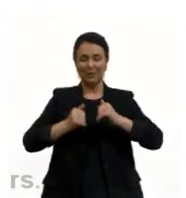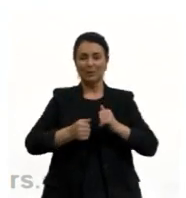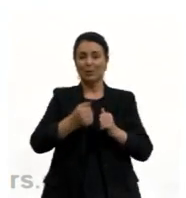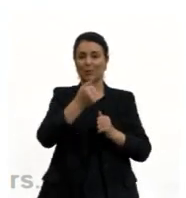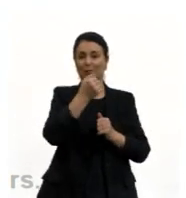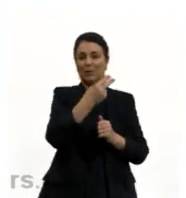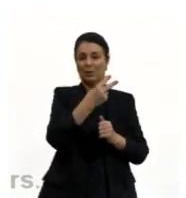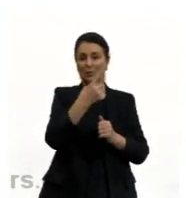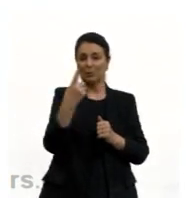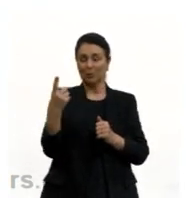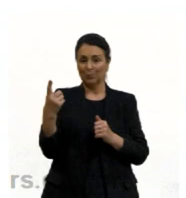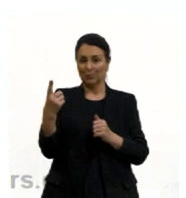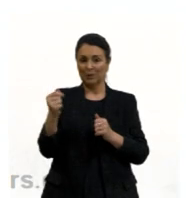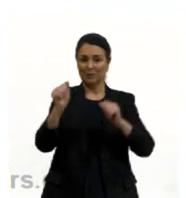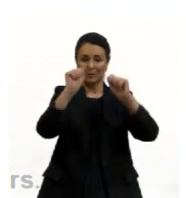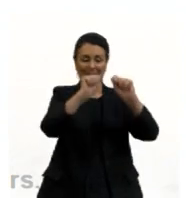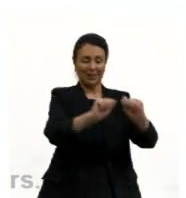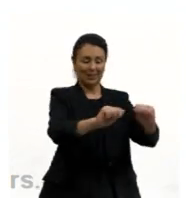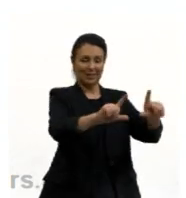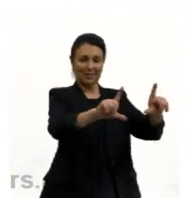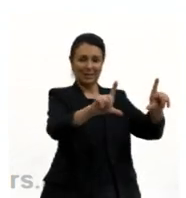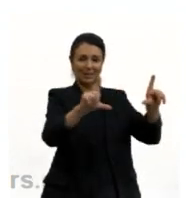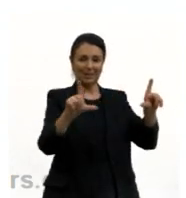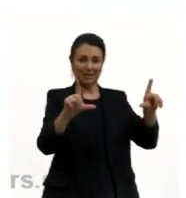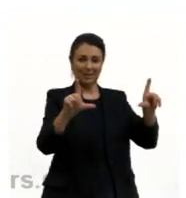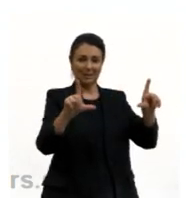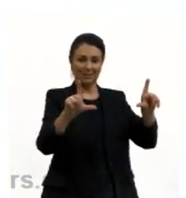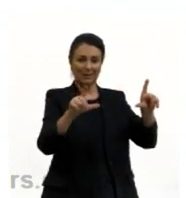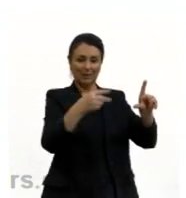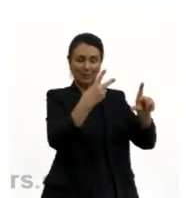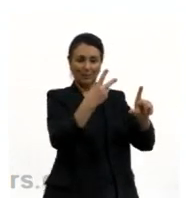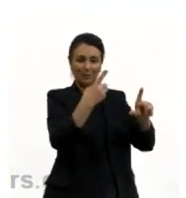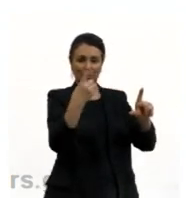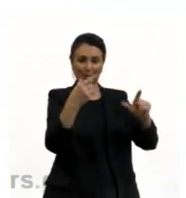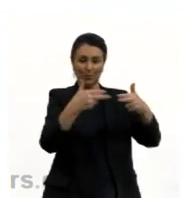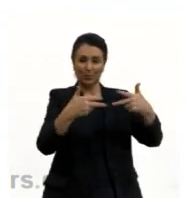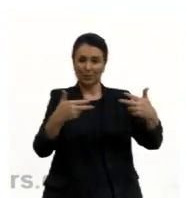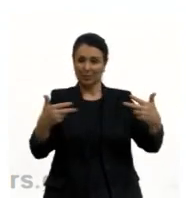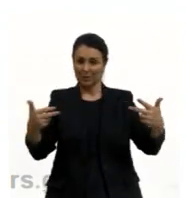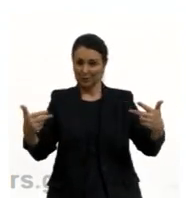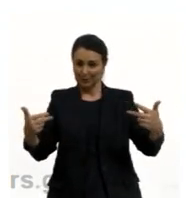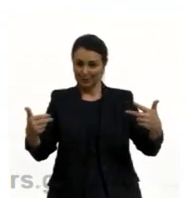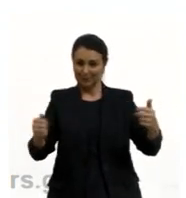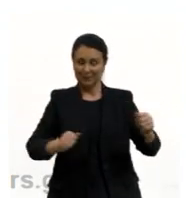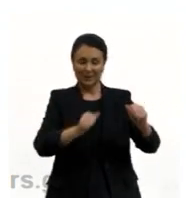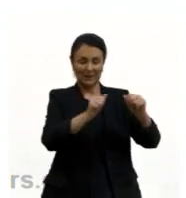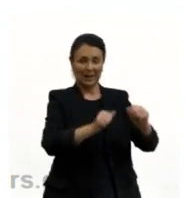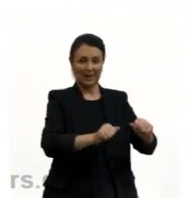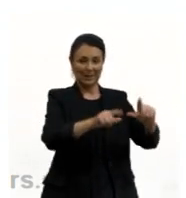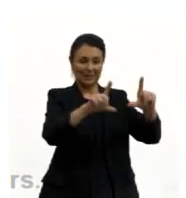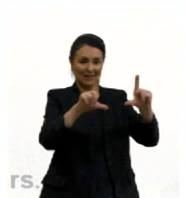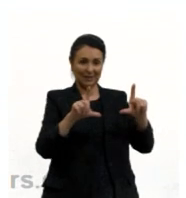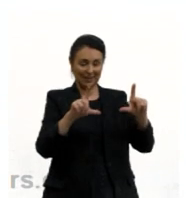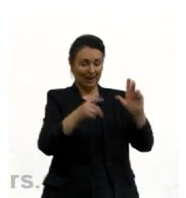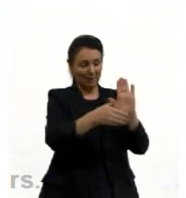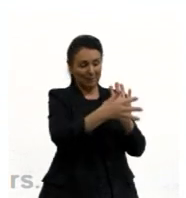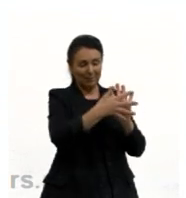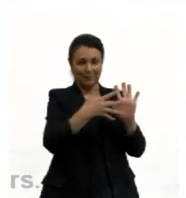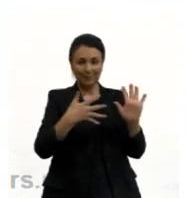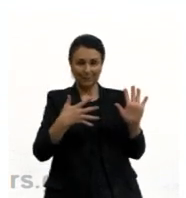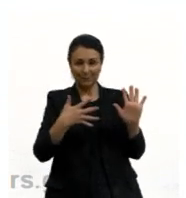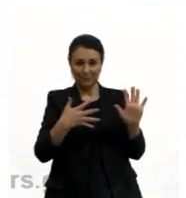elementos da tabela periódica. Nós somos formados apenas desses 21 elementos. Em grandes